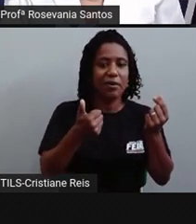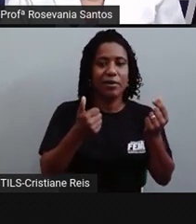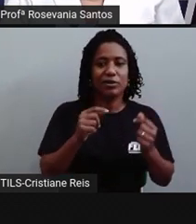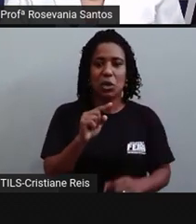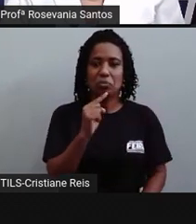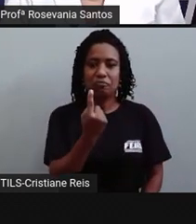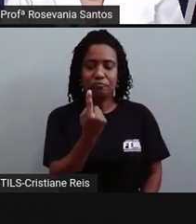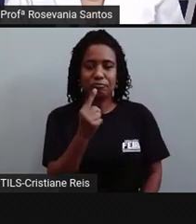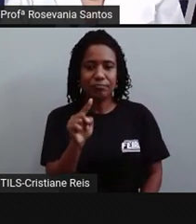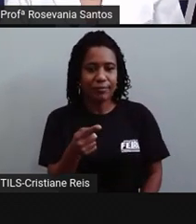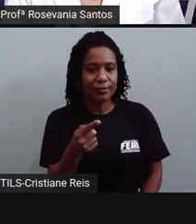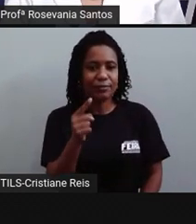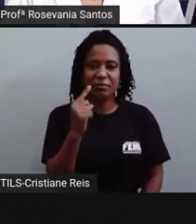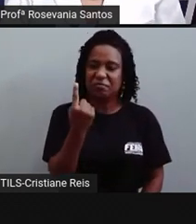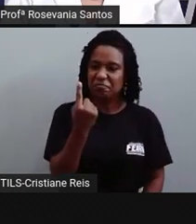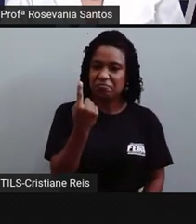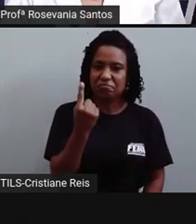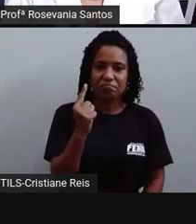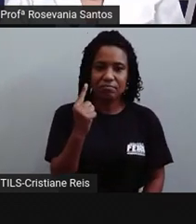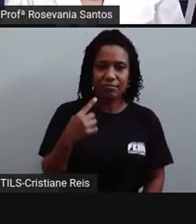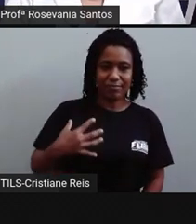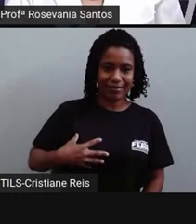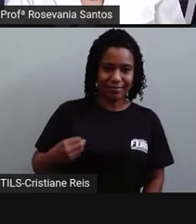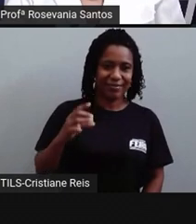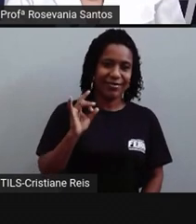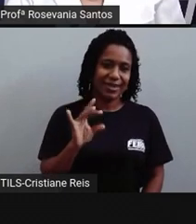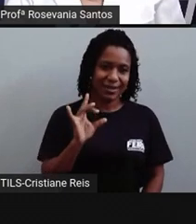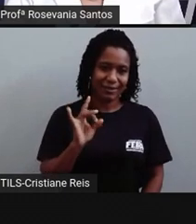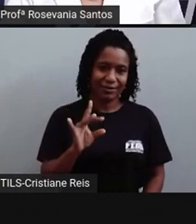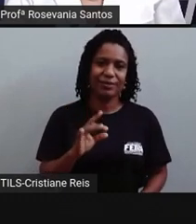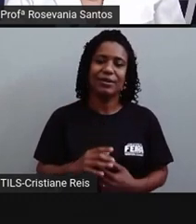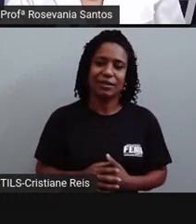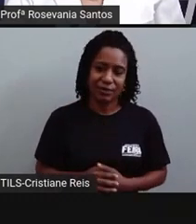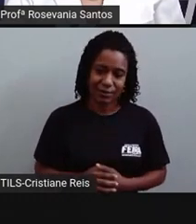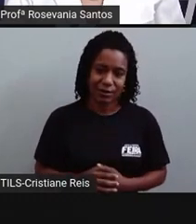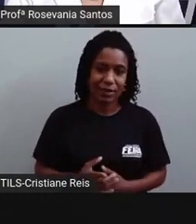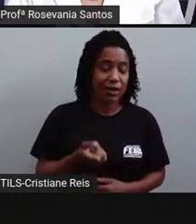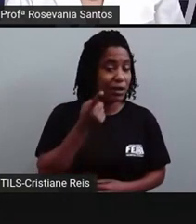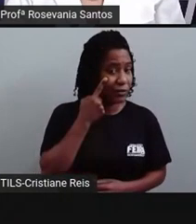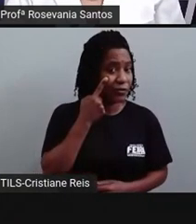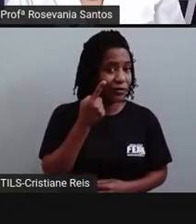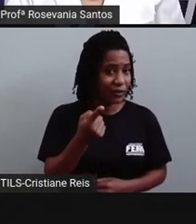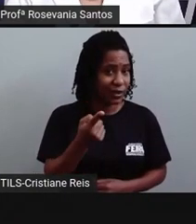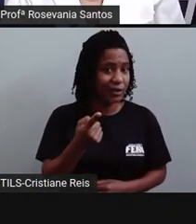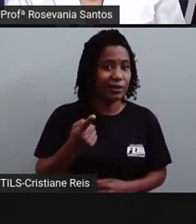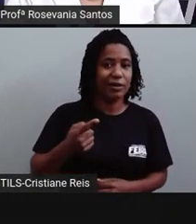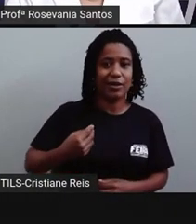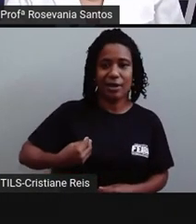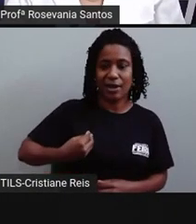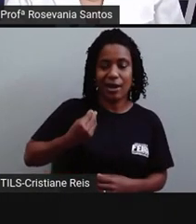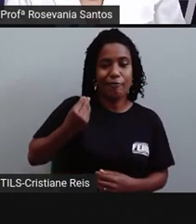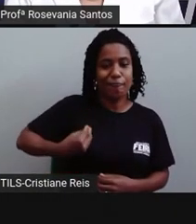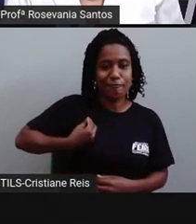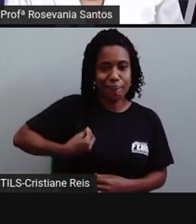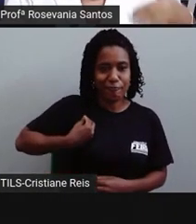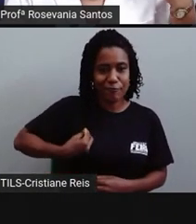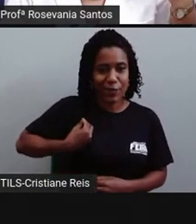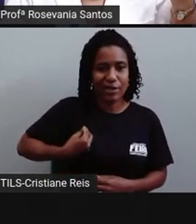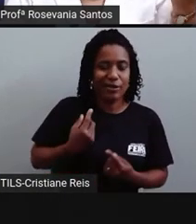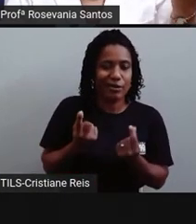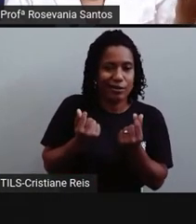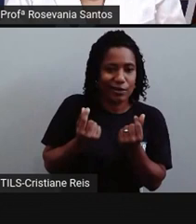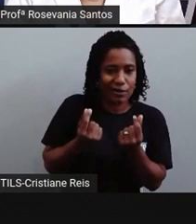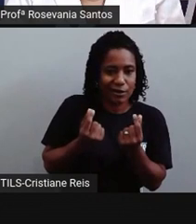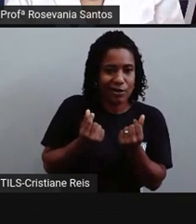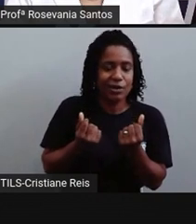então, gente, percebam que também a renda interfere na renda e